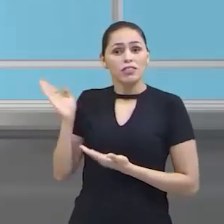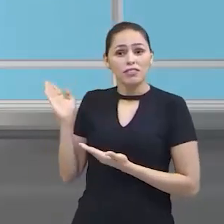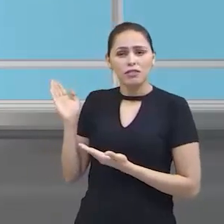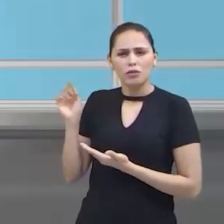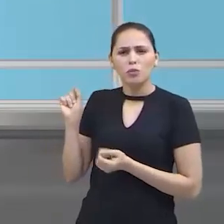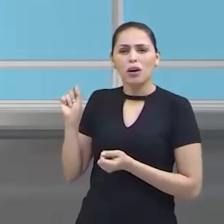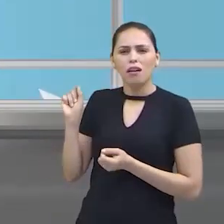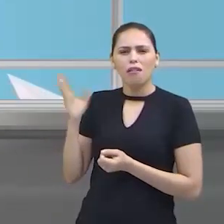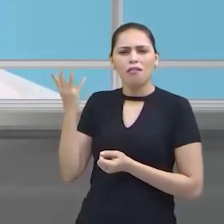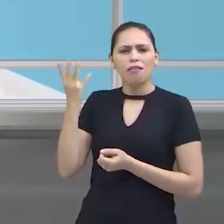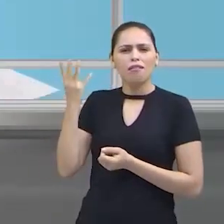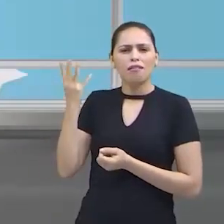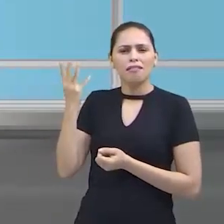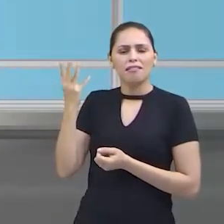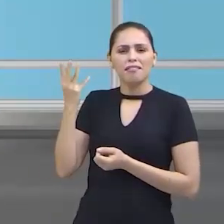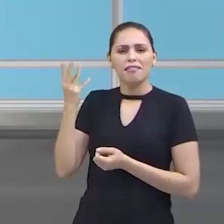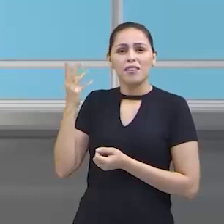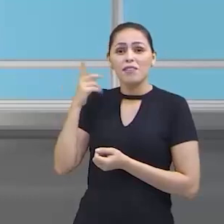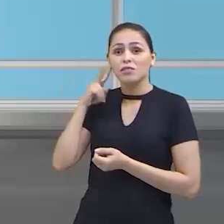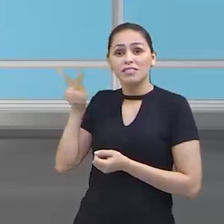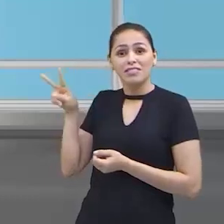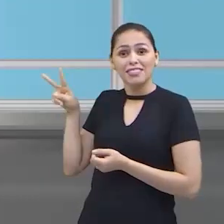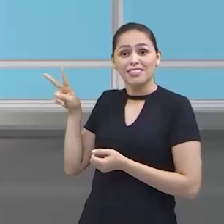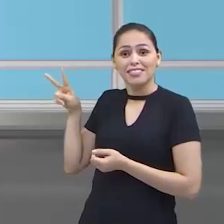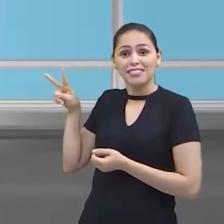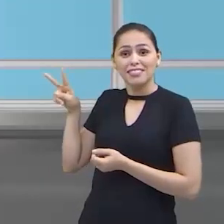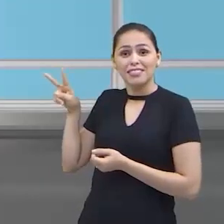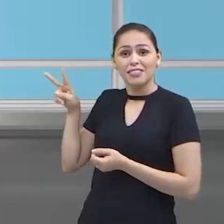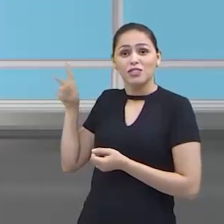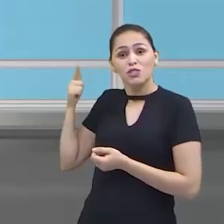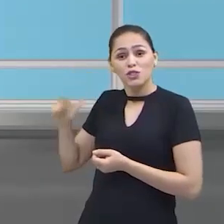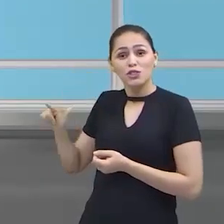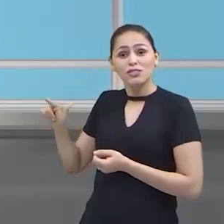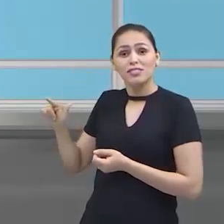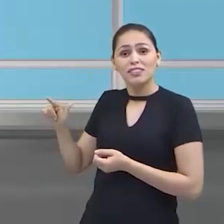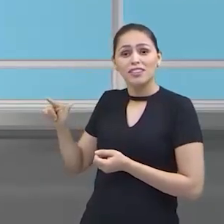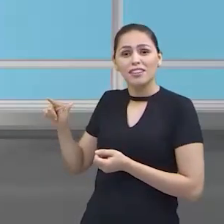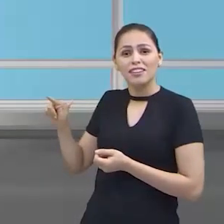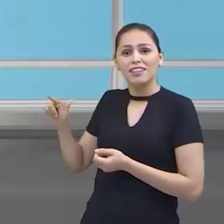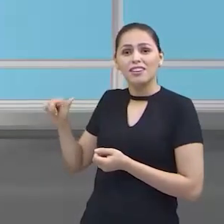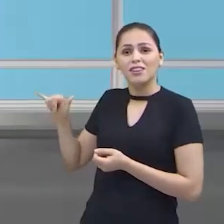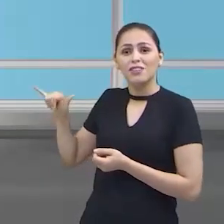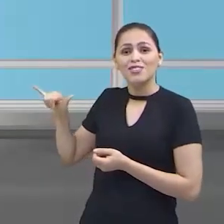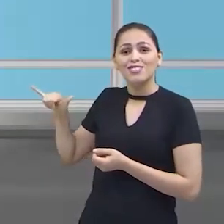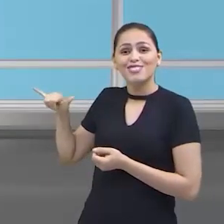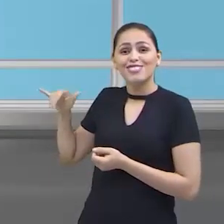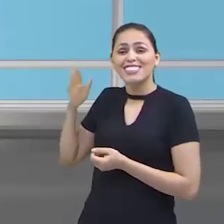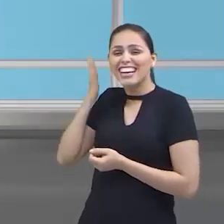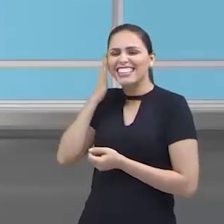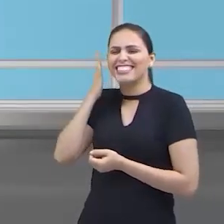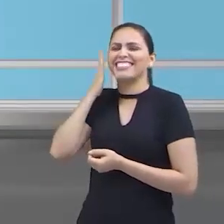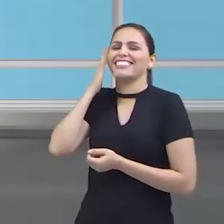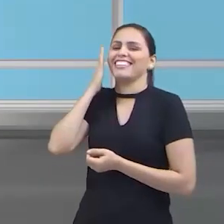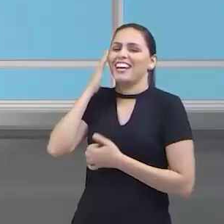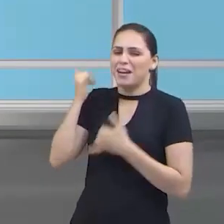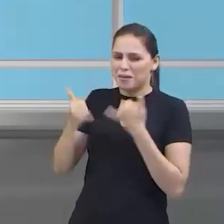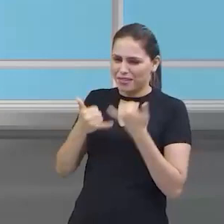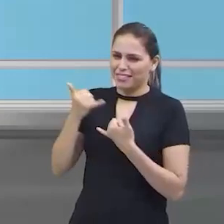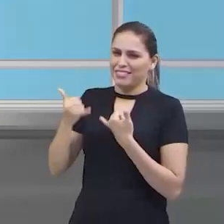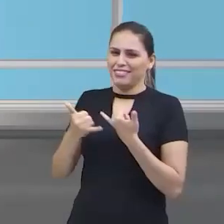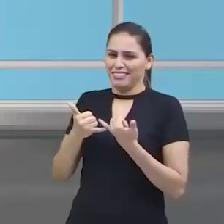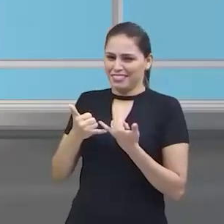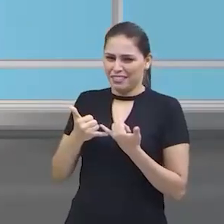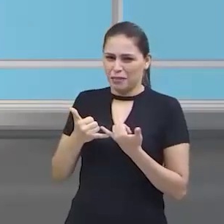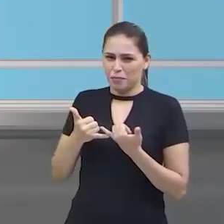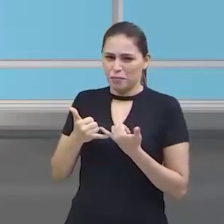que passou atrás de mim agora? Vocês viram? Vai passar de novo, presta atenção. Já sabem o que vai ser a brincadeira hoje,